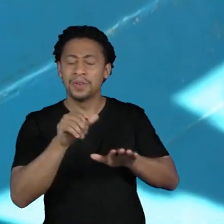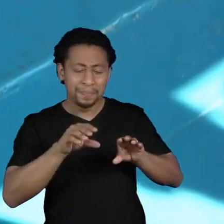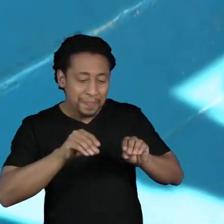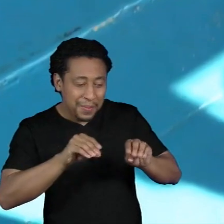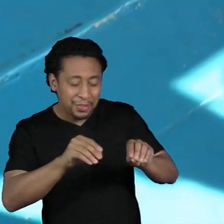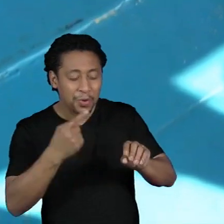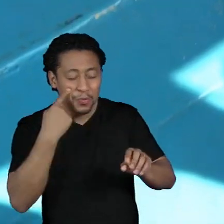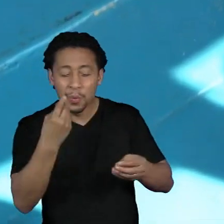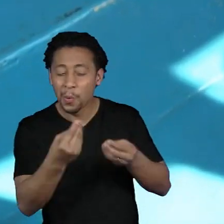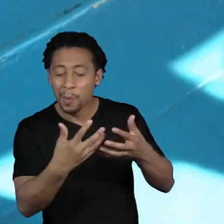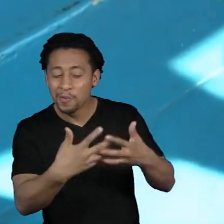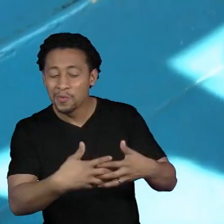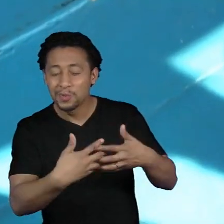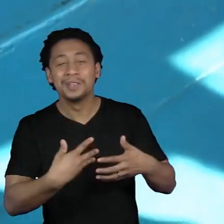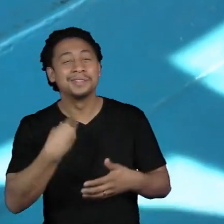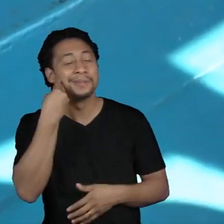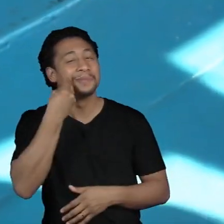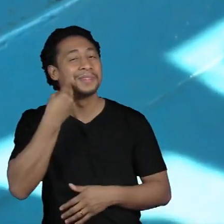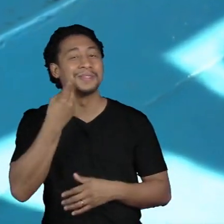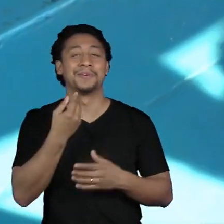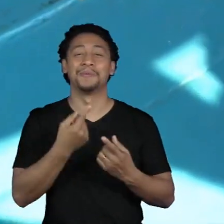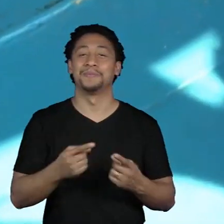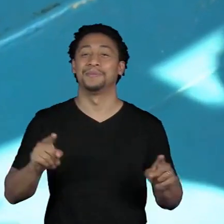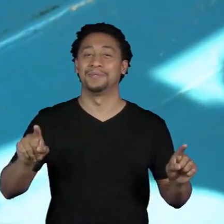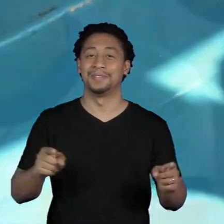puderam experimentar a música